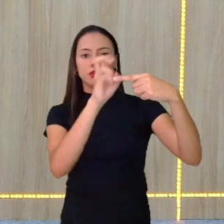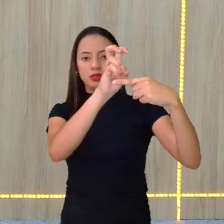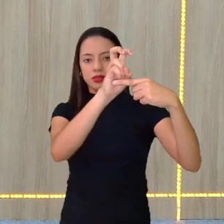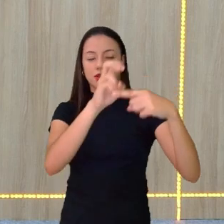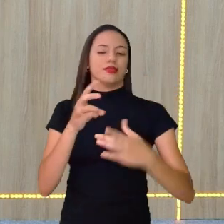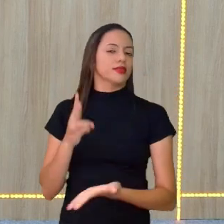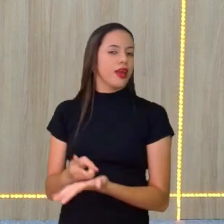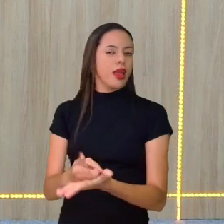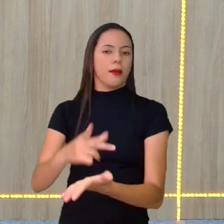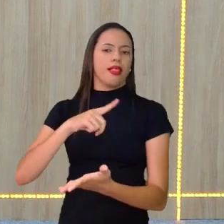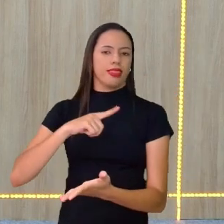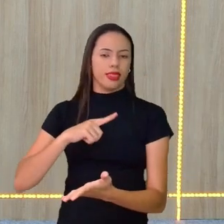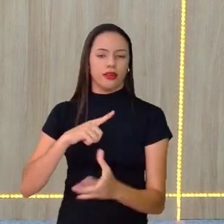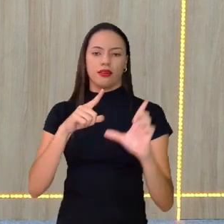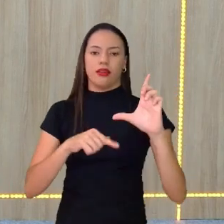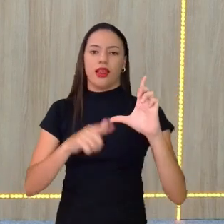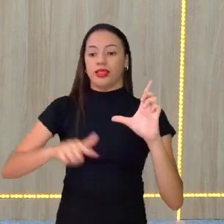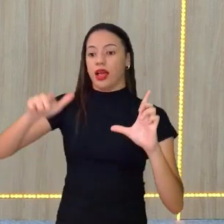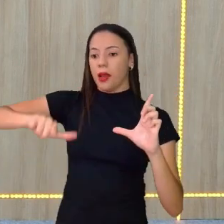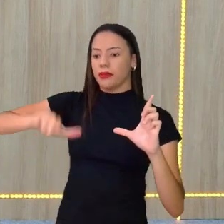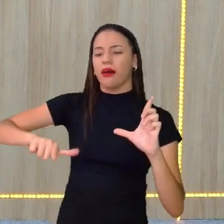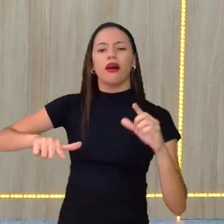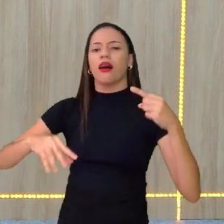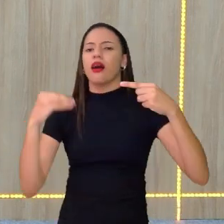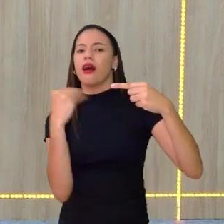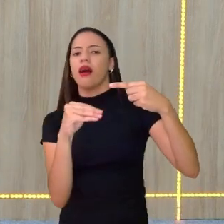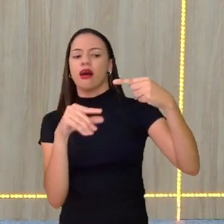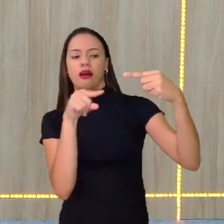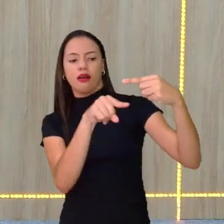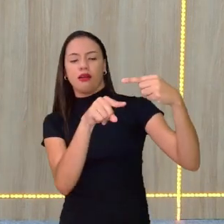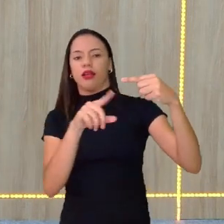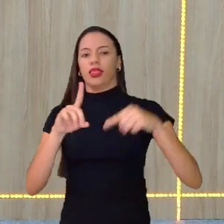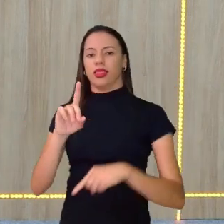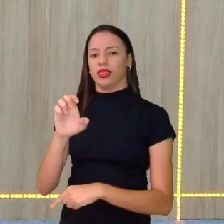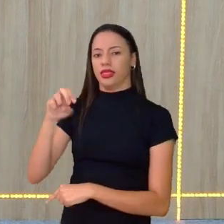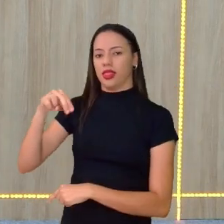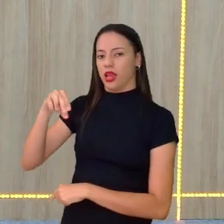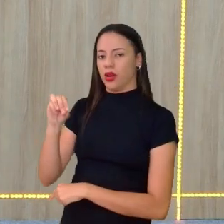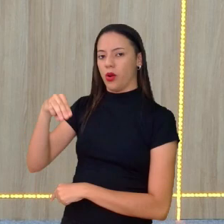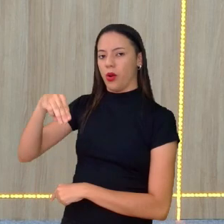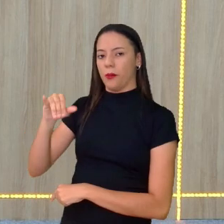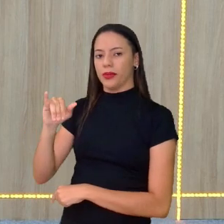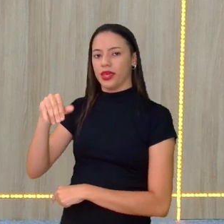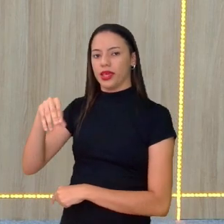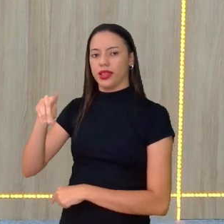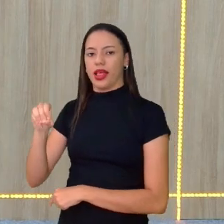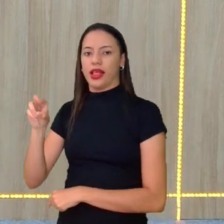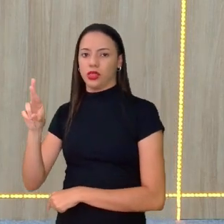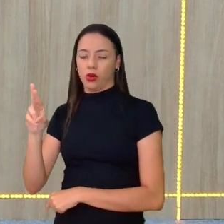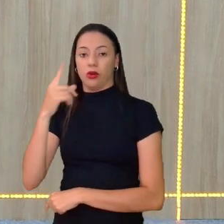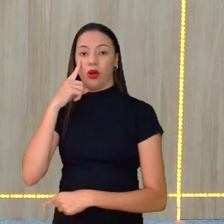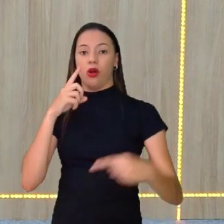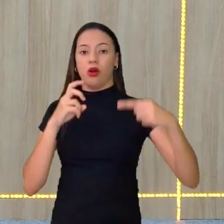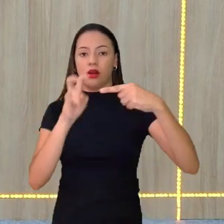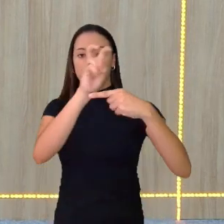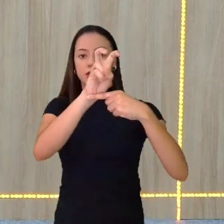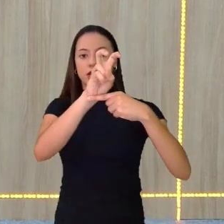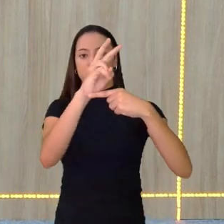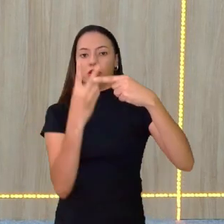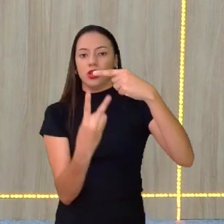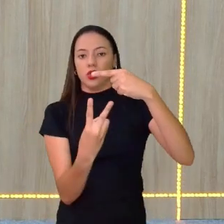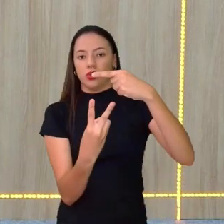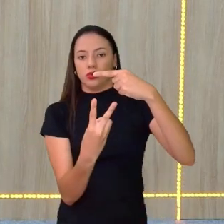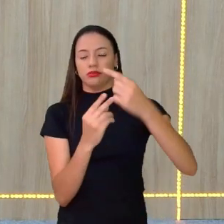tiver letra repetida, a gente coloca no denominador. Então, ficou cinco fatorial em cima e dois fatorial embaixo.